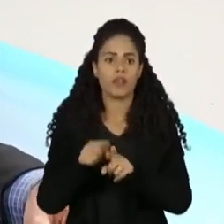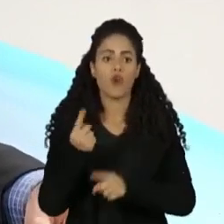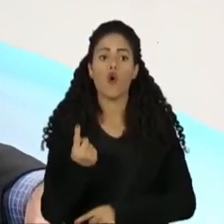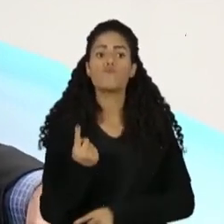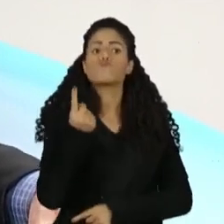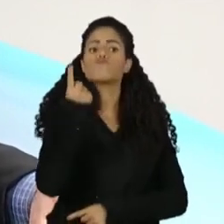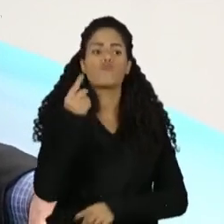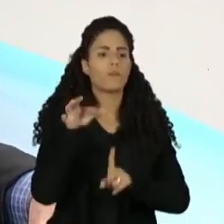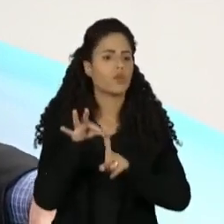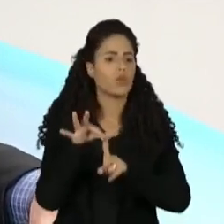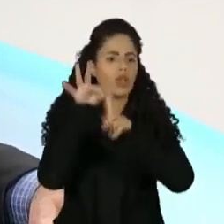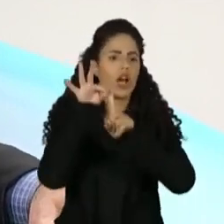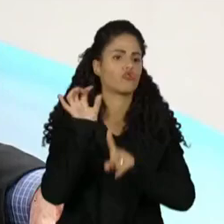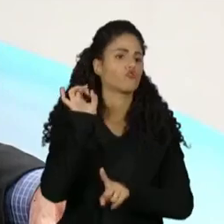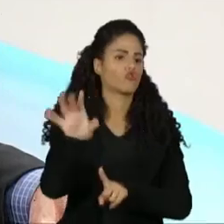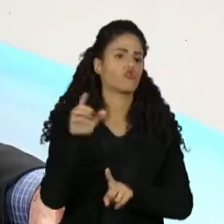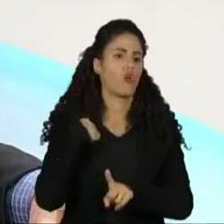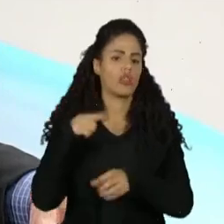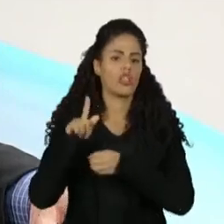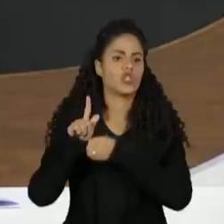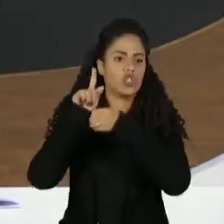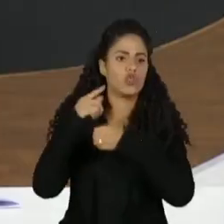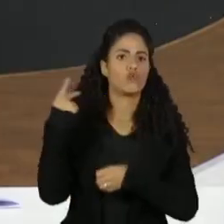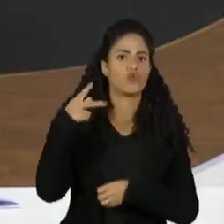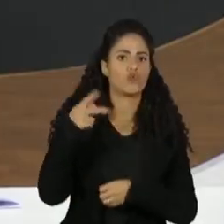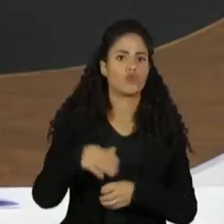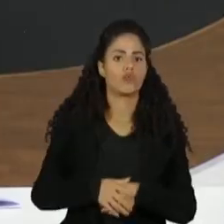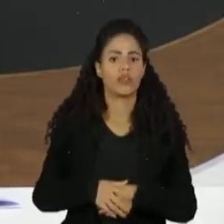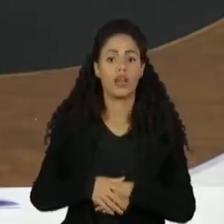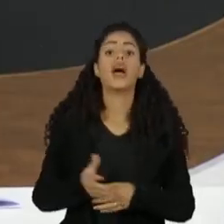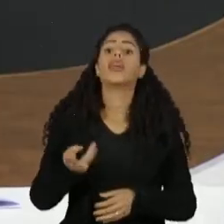prioridade da sua gestão. Eleja, então.